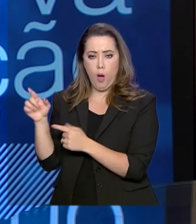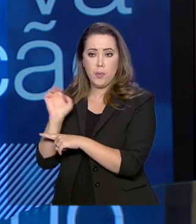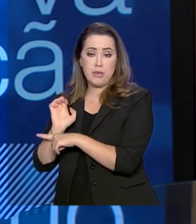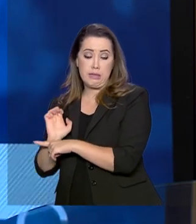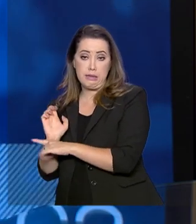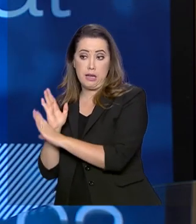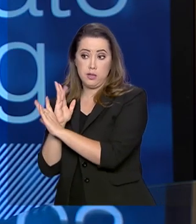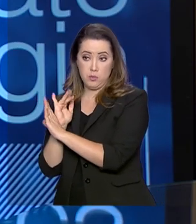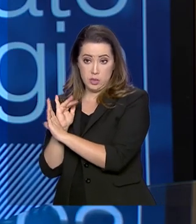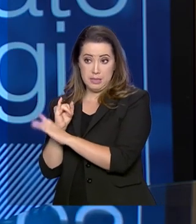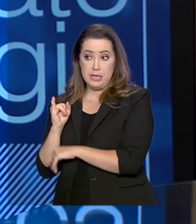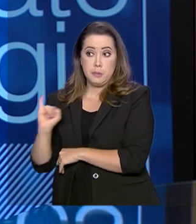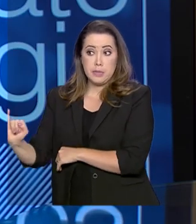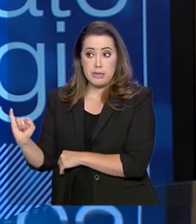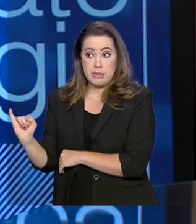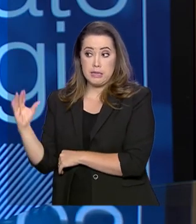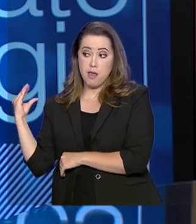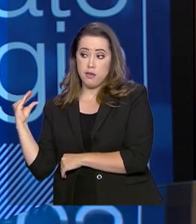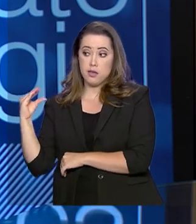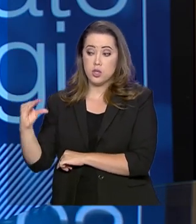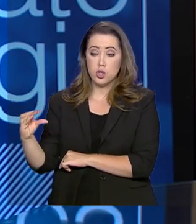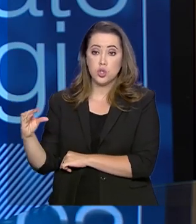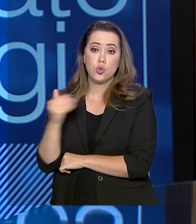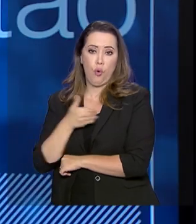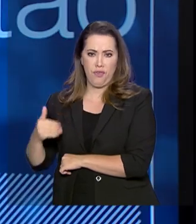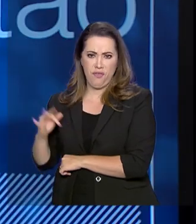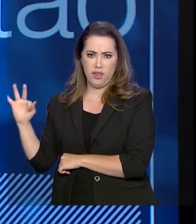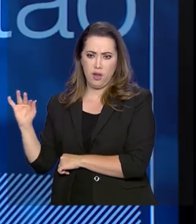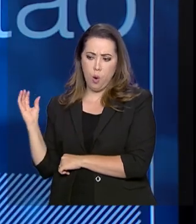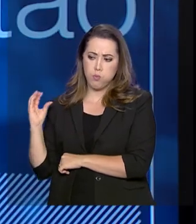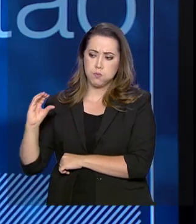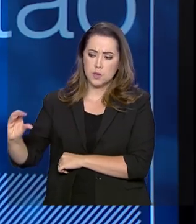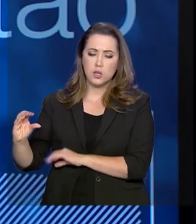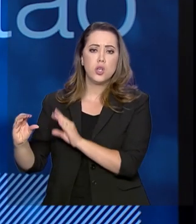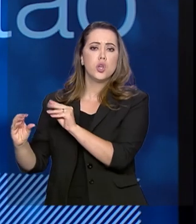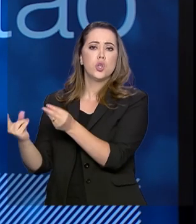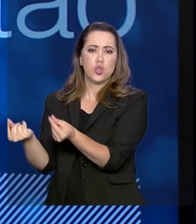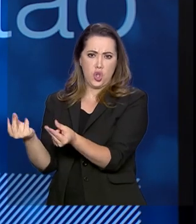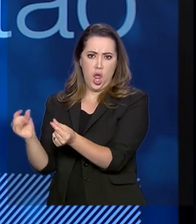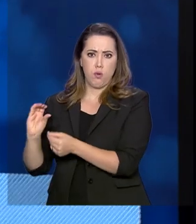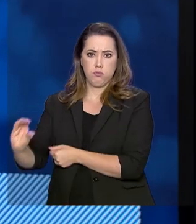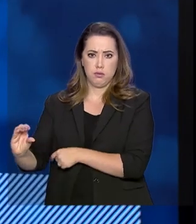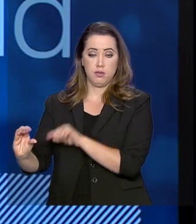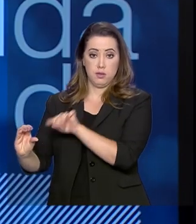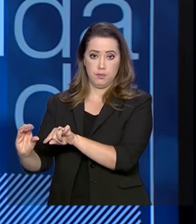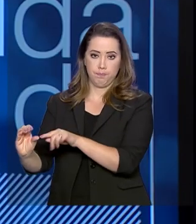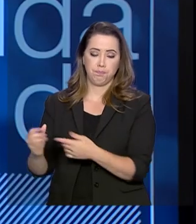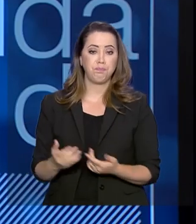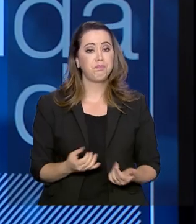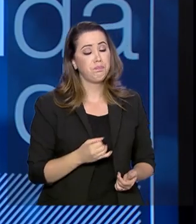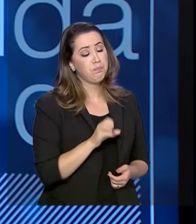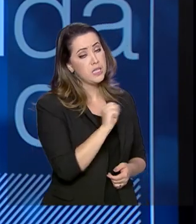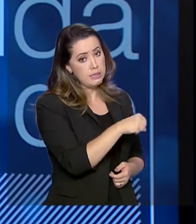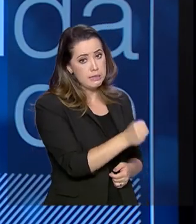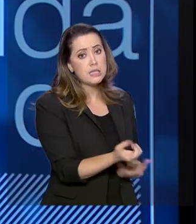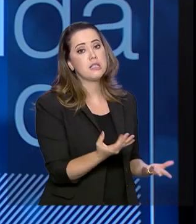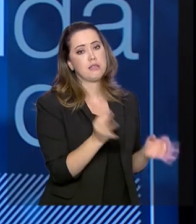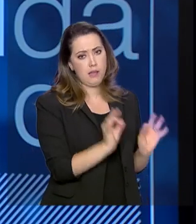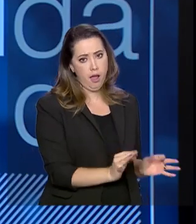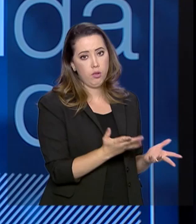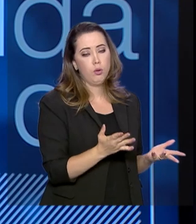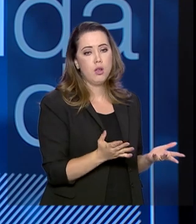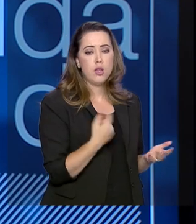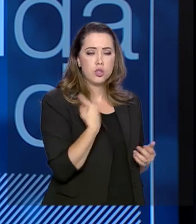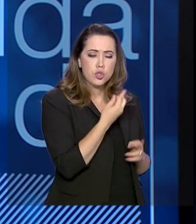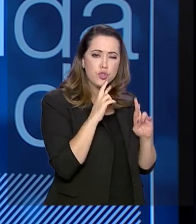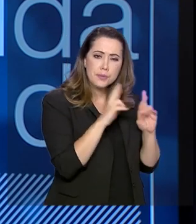transferência de recursos da União para esses entes federados? Exatamente. E com isso, a gente espera induzir essa prática. E estamos, inclusive, ofertando a nossa